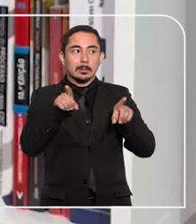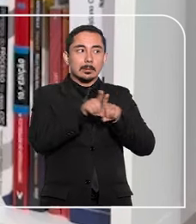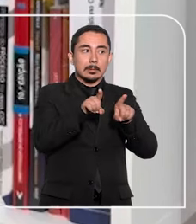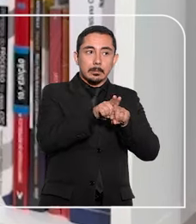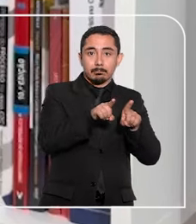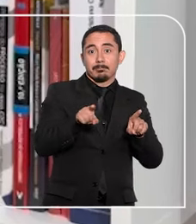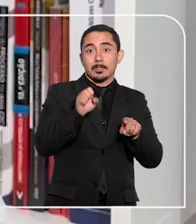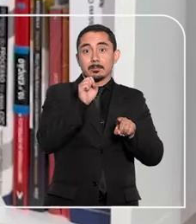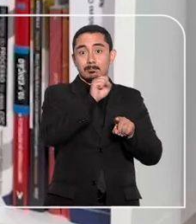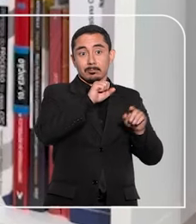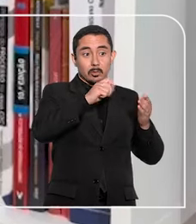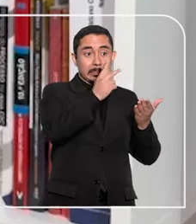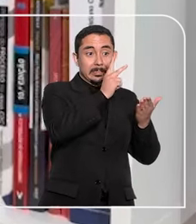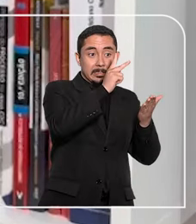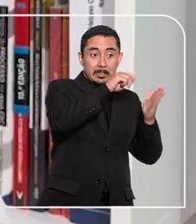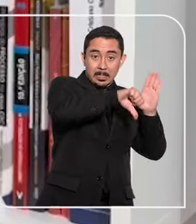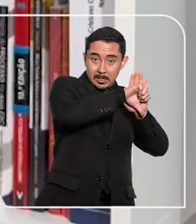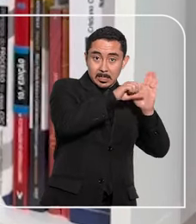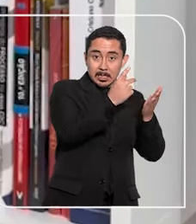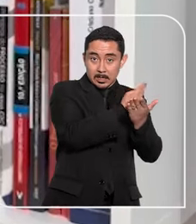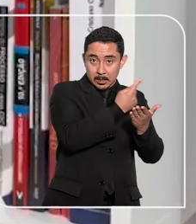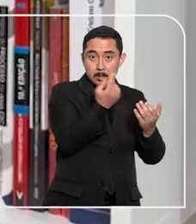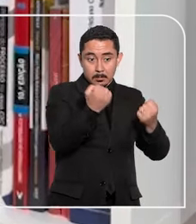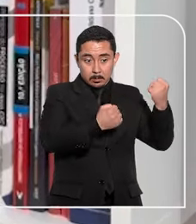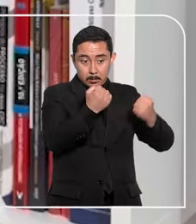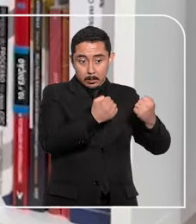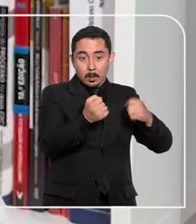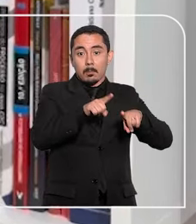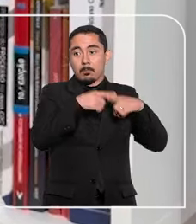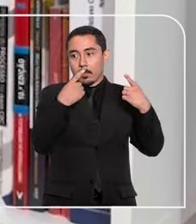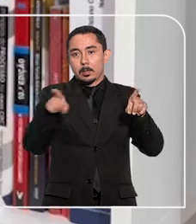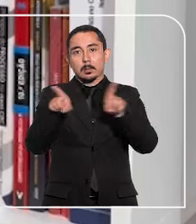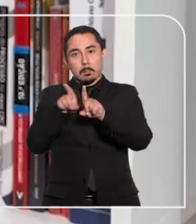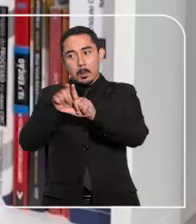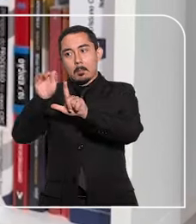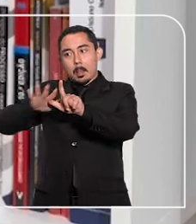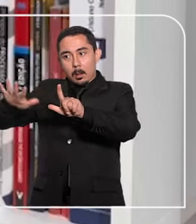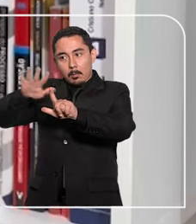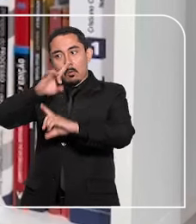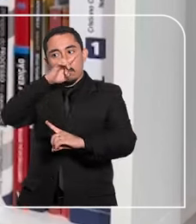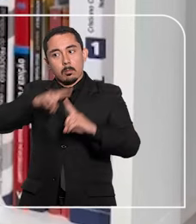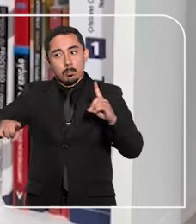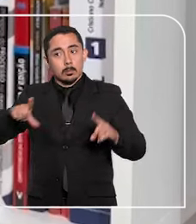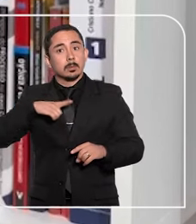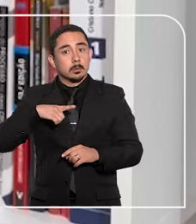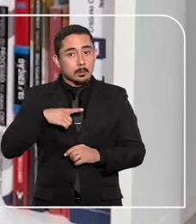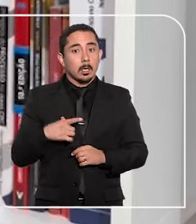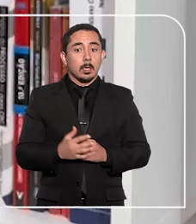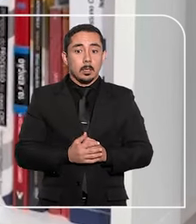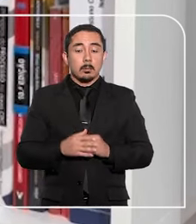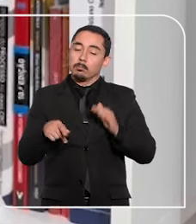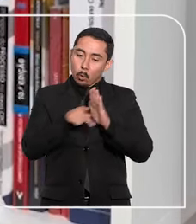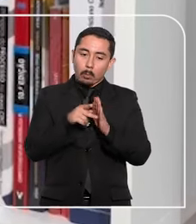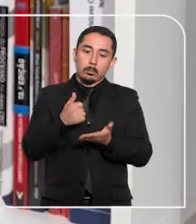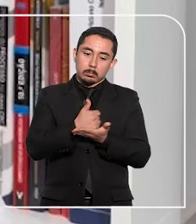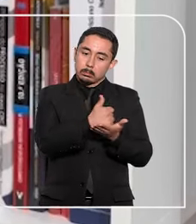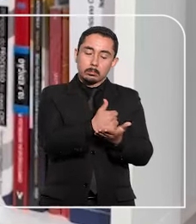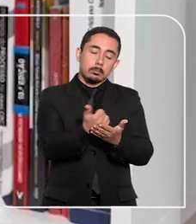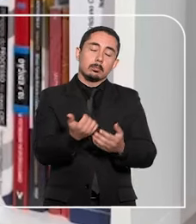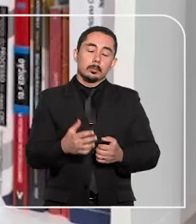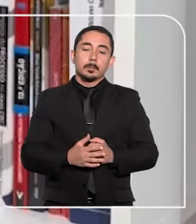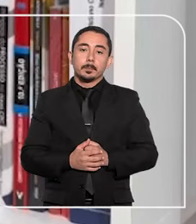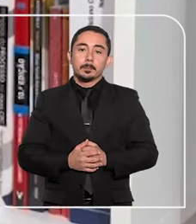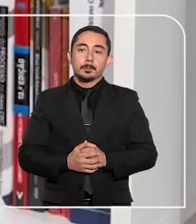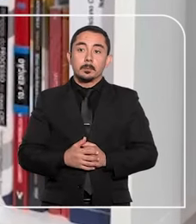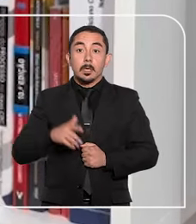de trânsito, ainda é uma infração extremamente grave nas plataformas de serviços de